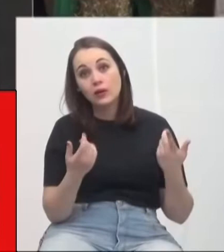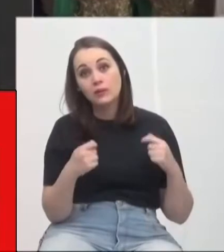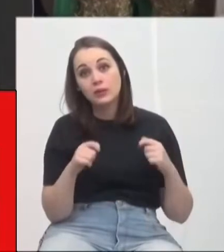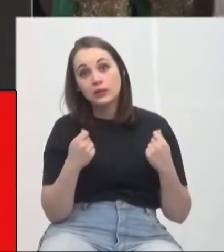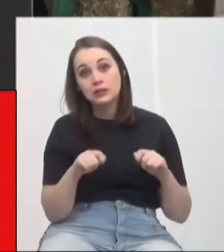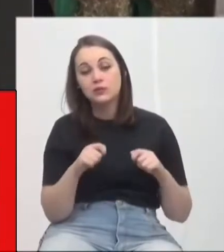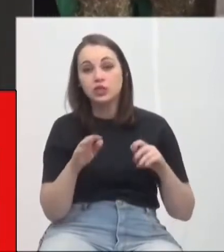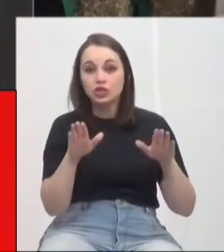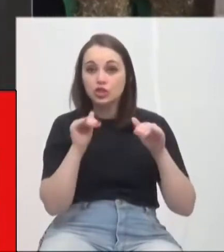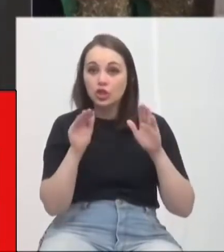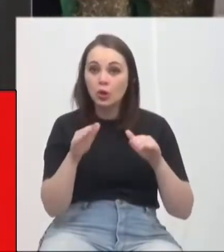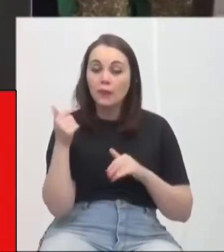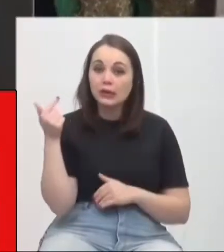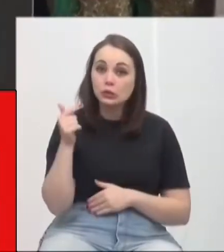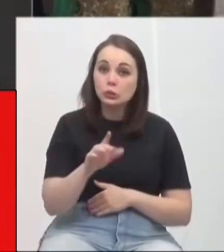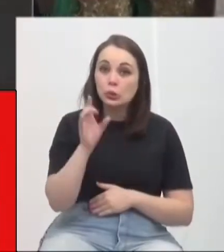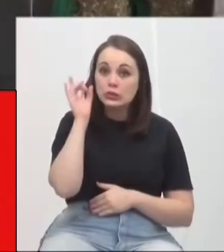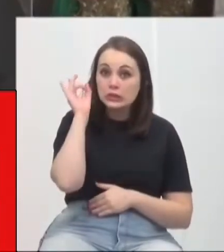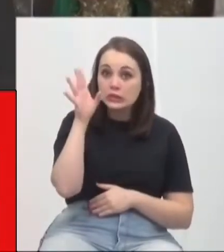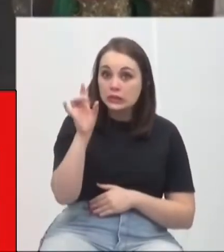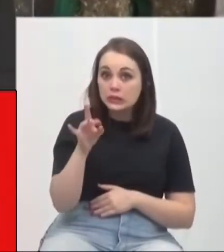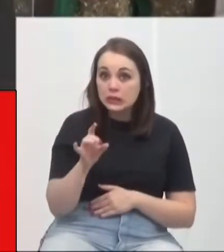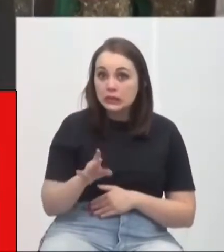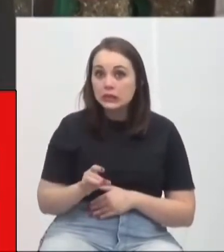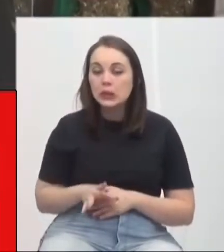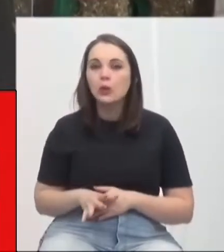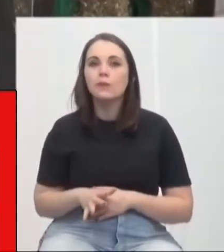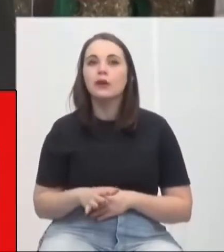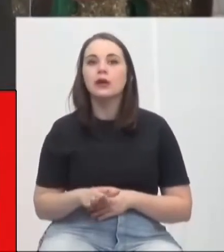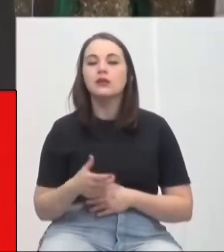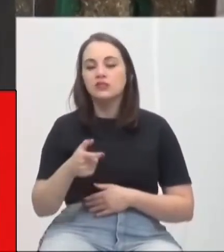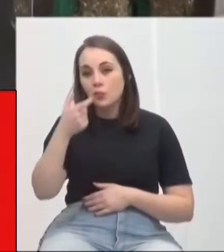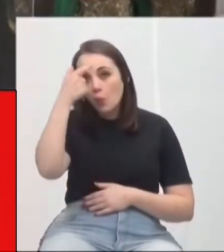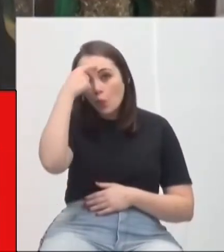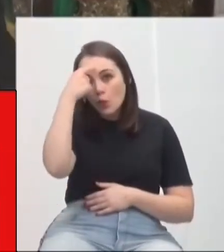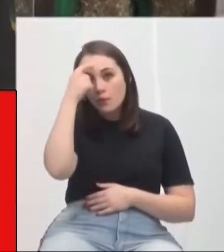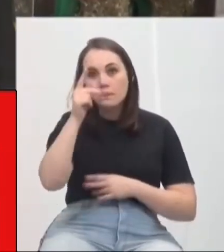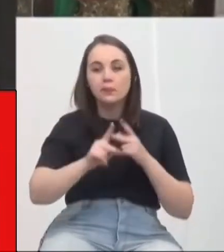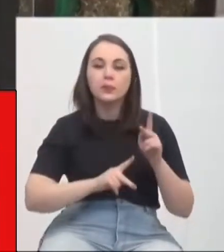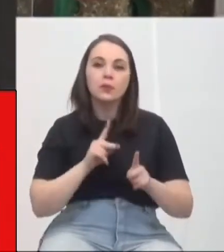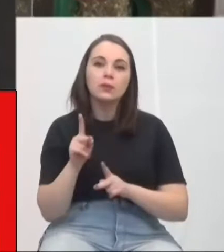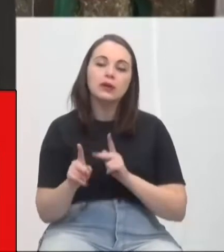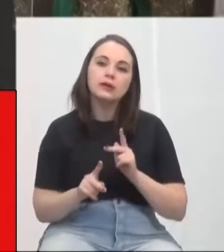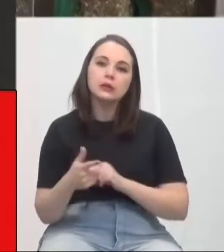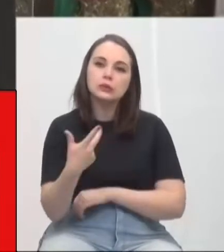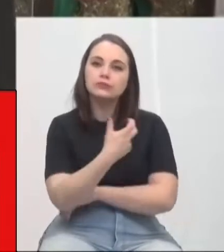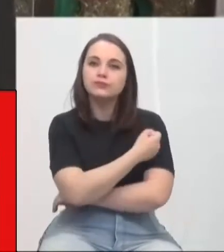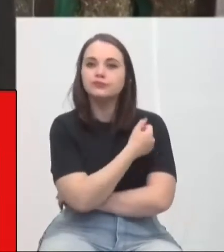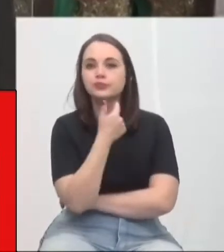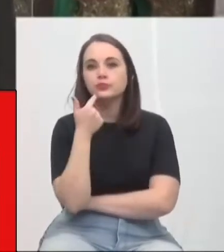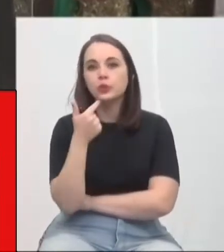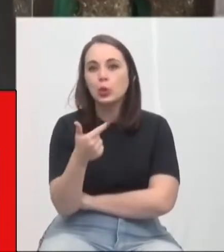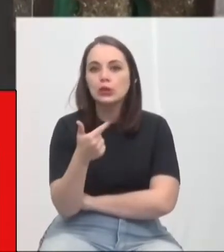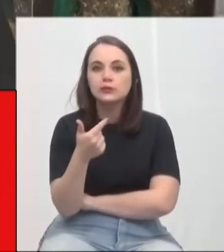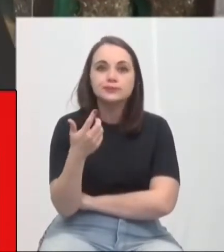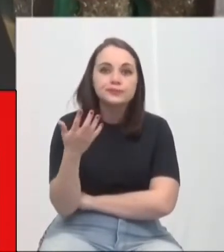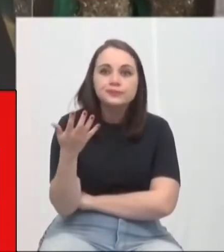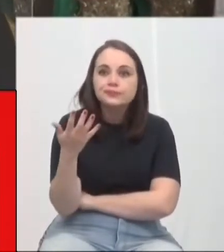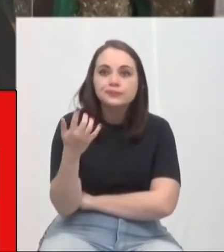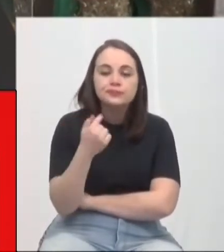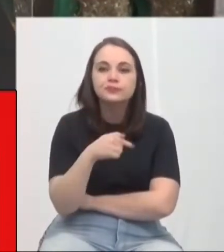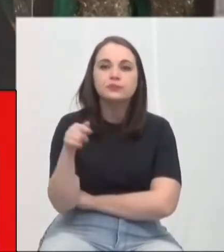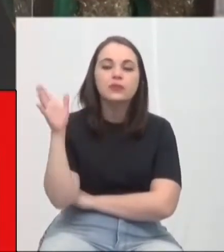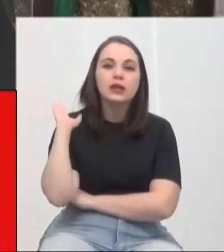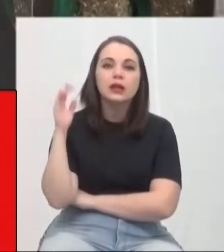fazer um chamamento especial, temos que fazer uma conscientização para que a população venha fazer a segunda dose. Semana